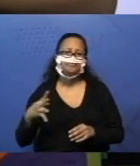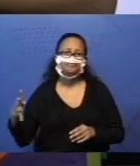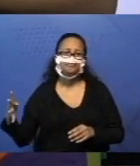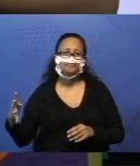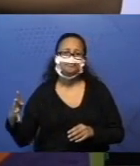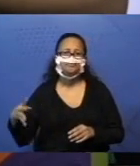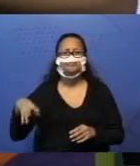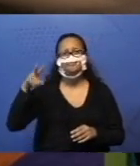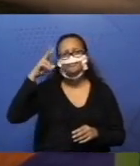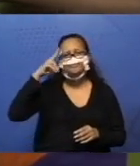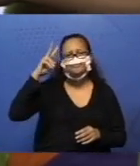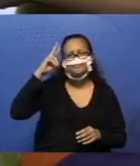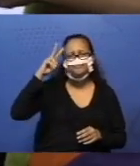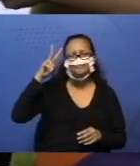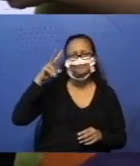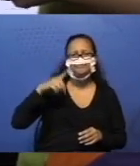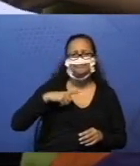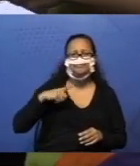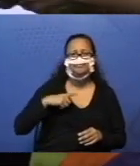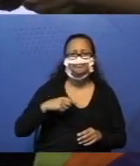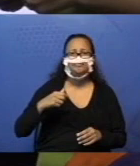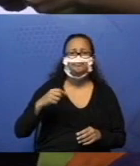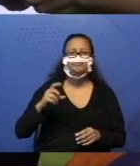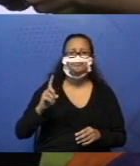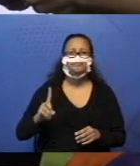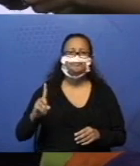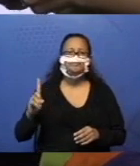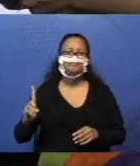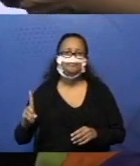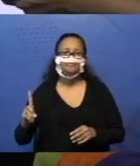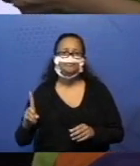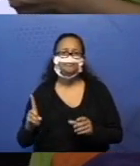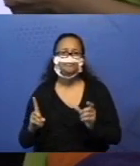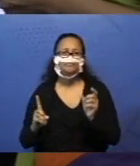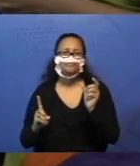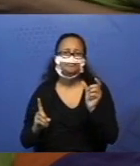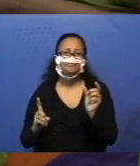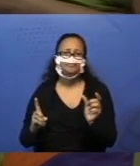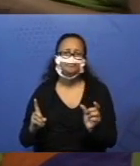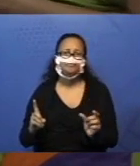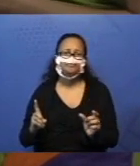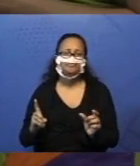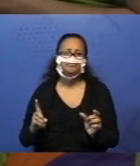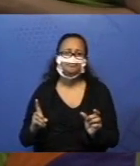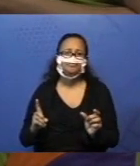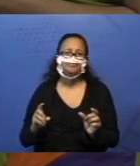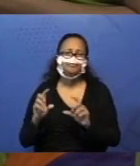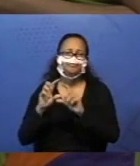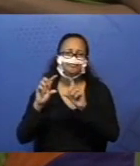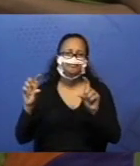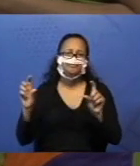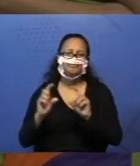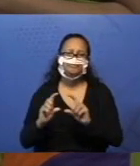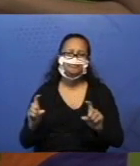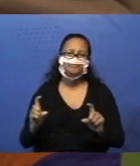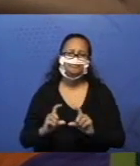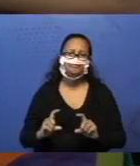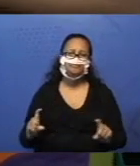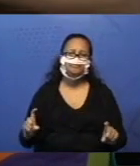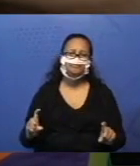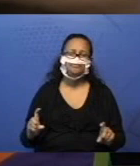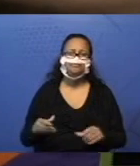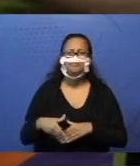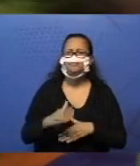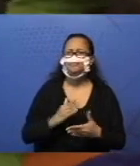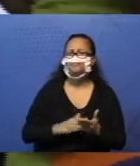A malha tem 11 quadrinhos na linha, certo? 11. Todos aqui têm 11.